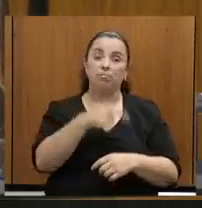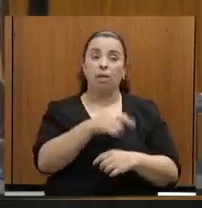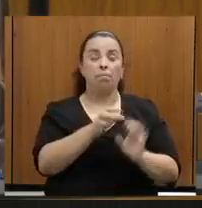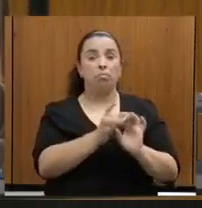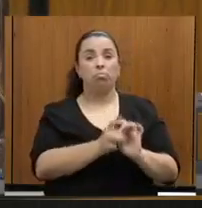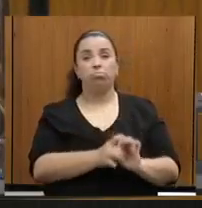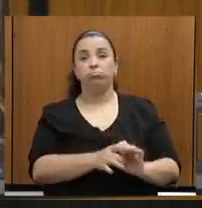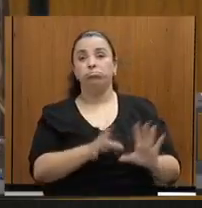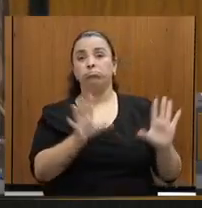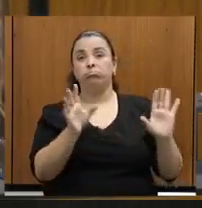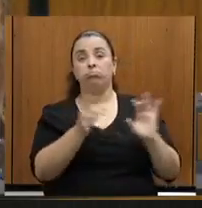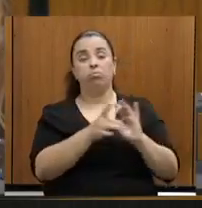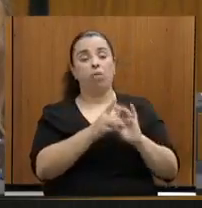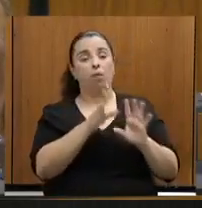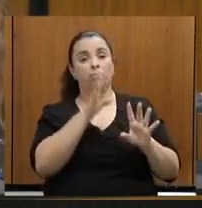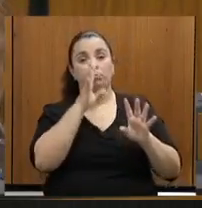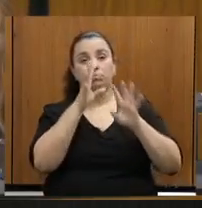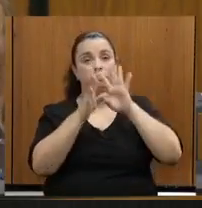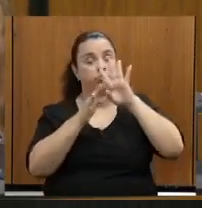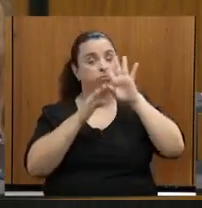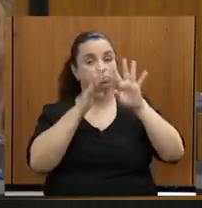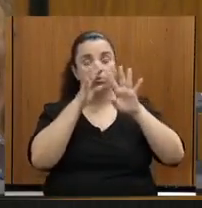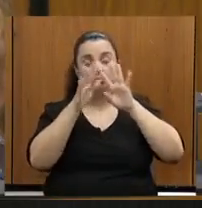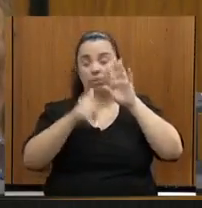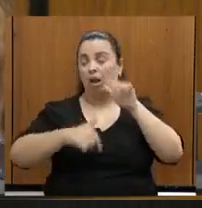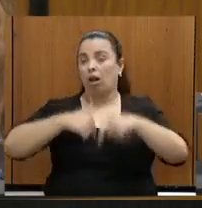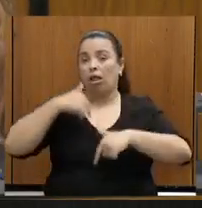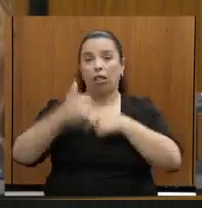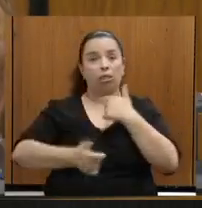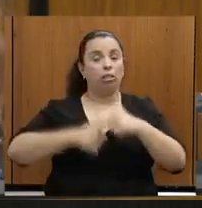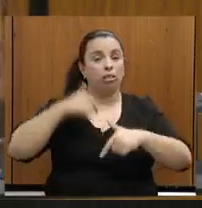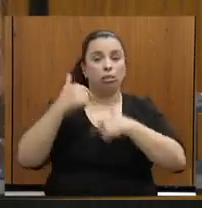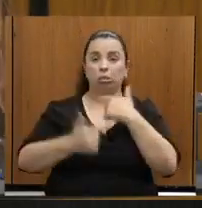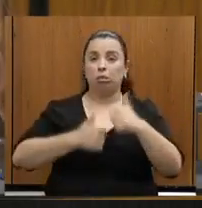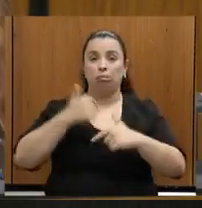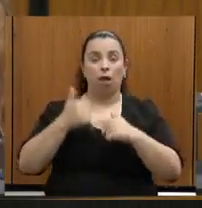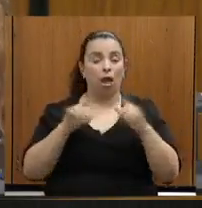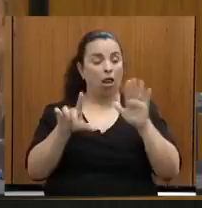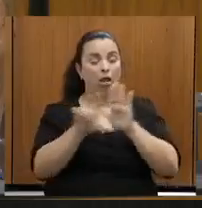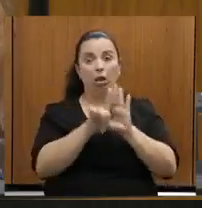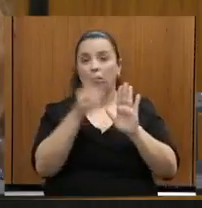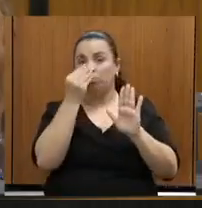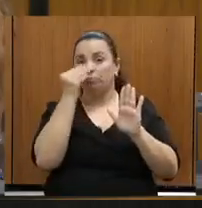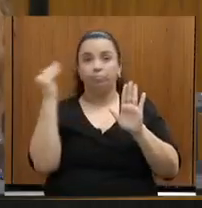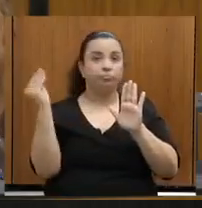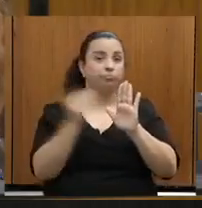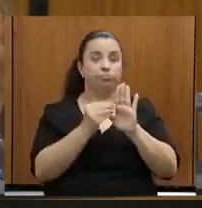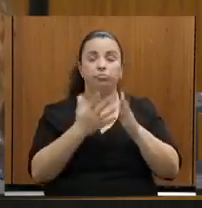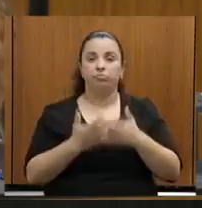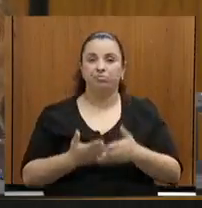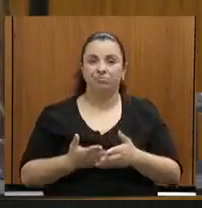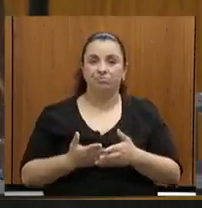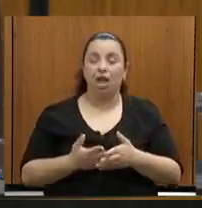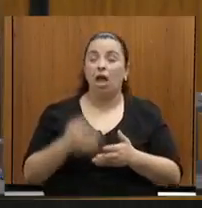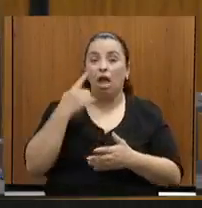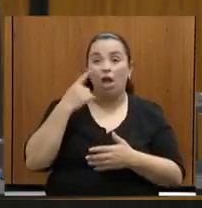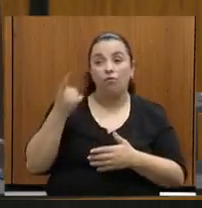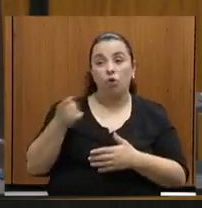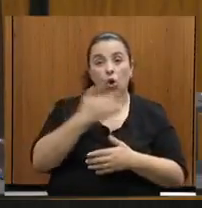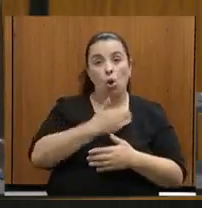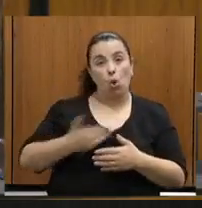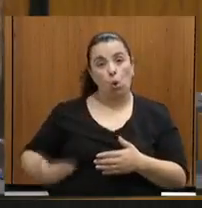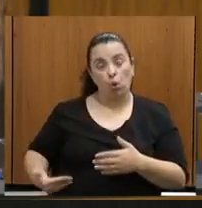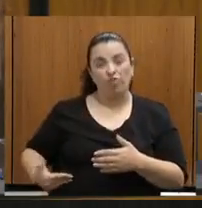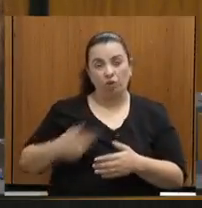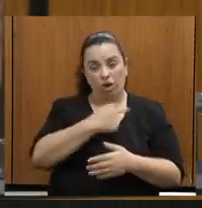estão atuando independente de qualquer questão, porque elas veem no governo do Estado uma demora, não, às vezes,